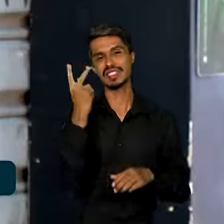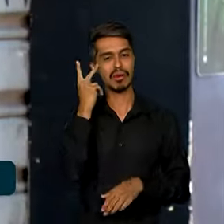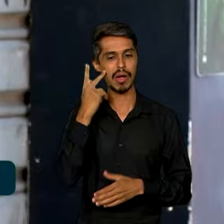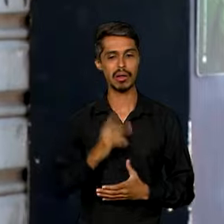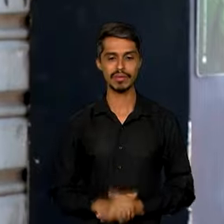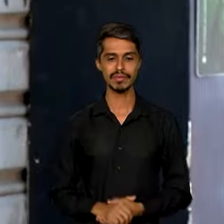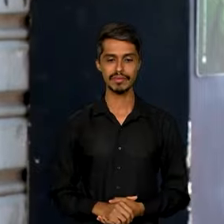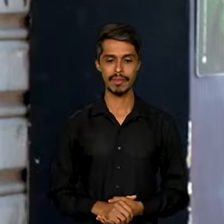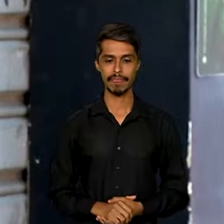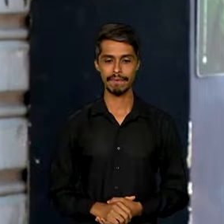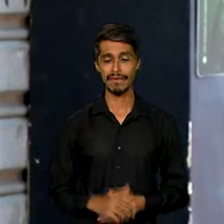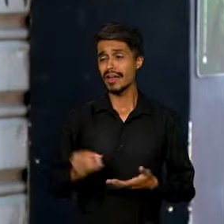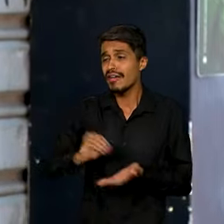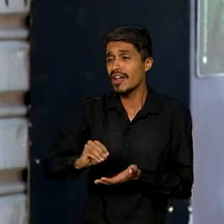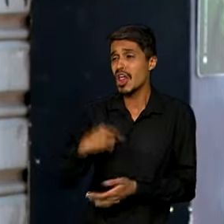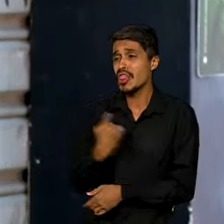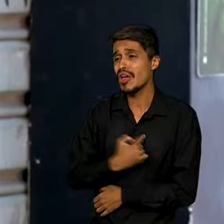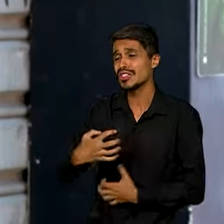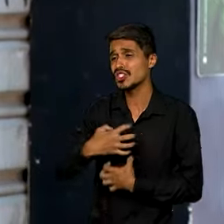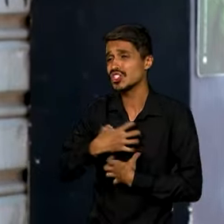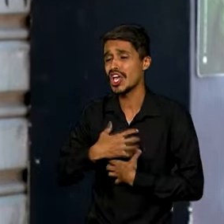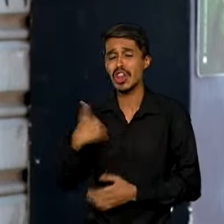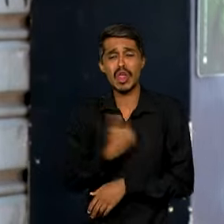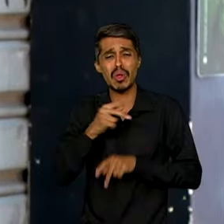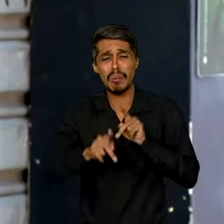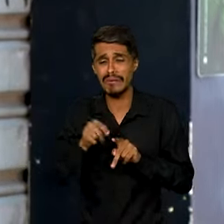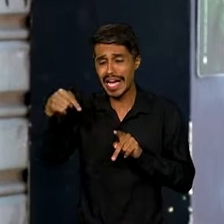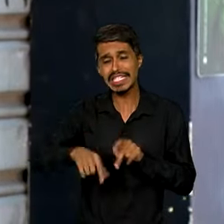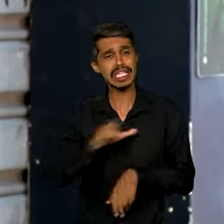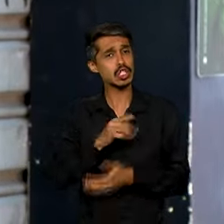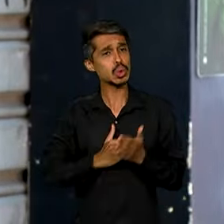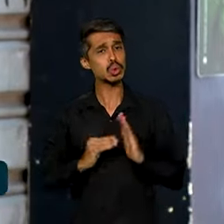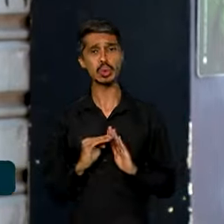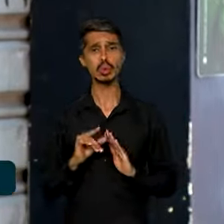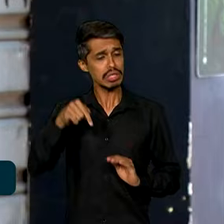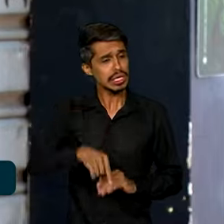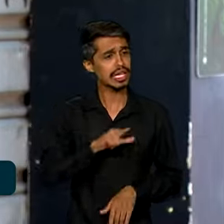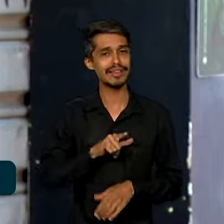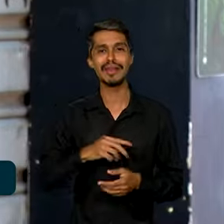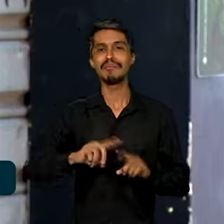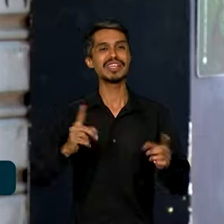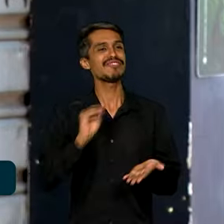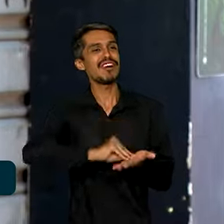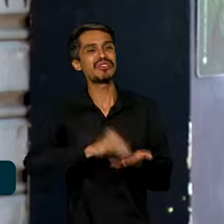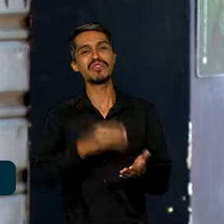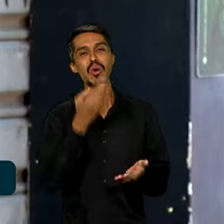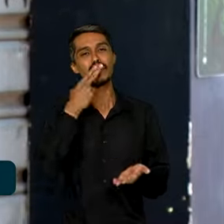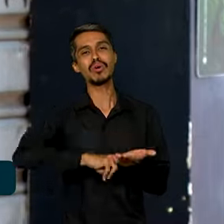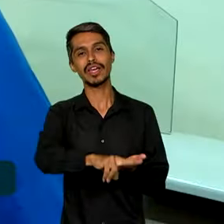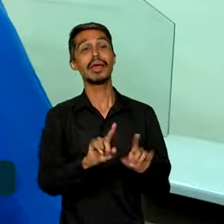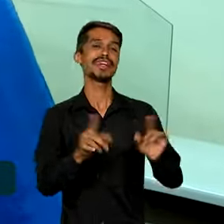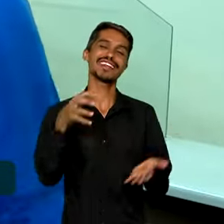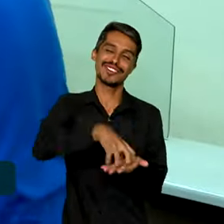nosso urgente, urgente. Porque aqui tem tudo que você precisa que tem, menos o Correio que estava faltando. Mas agora